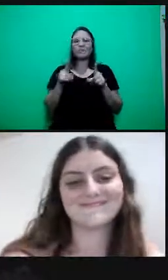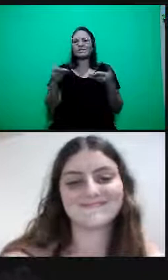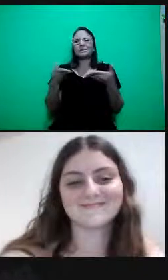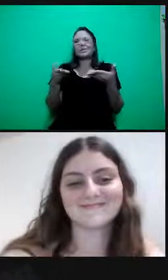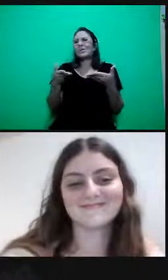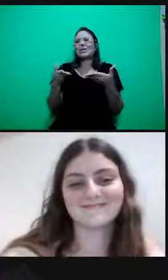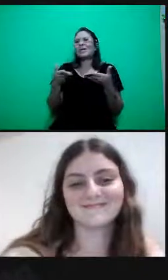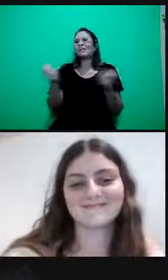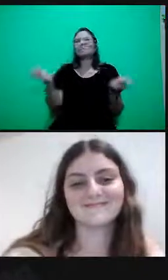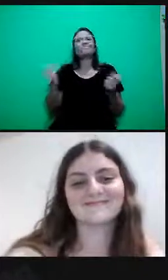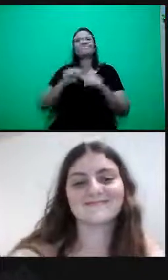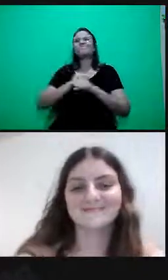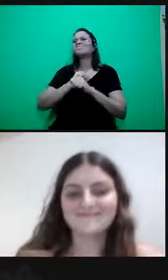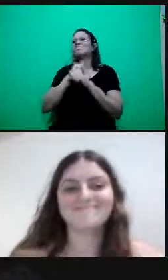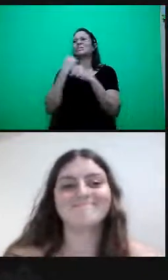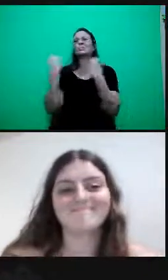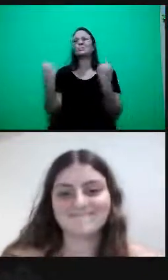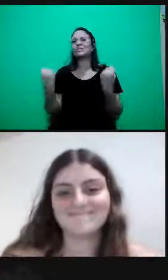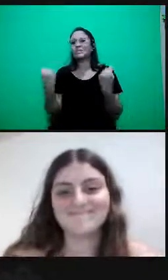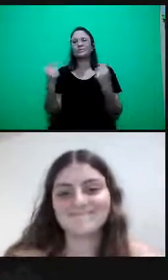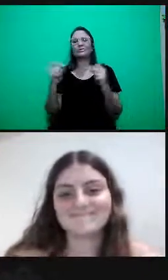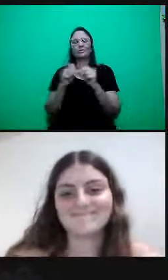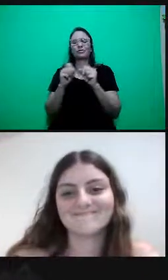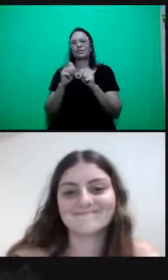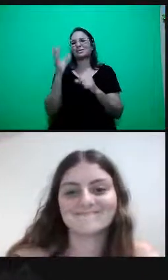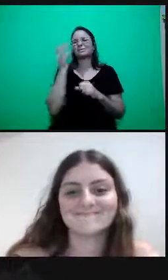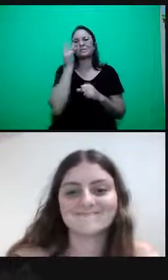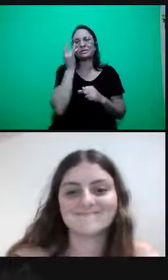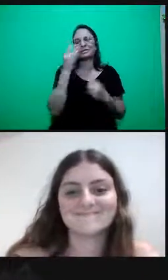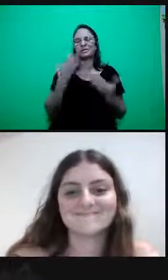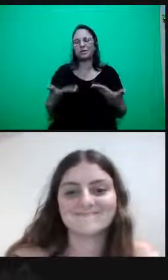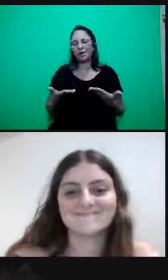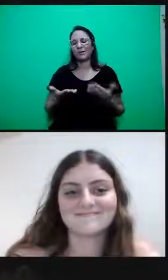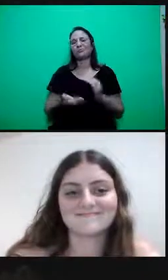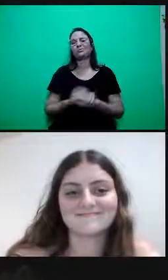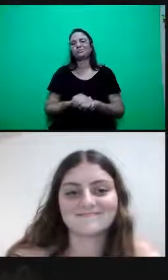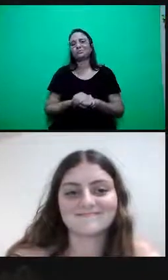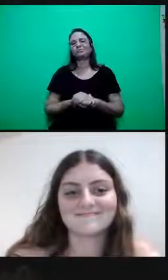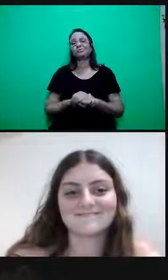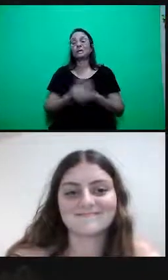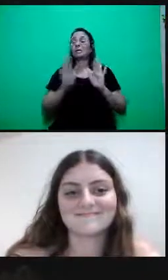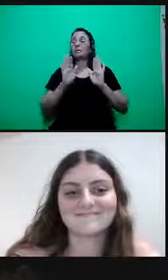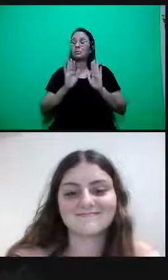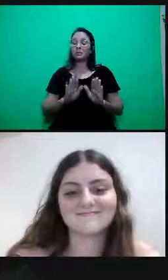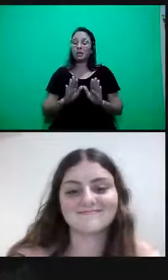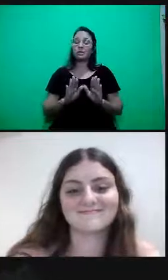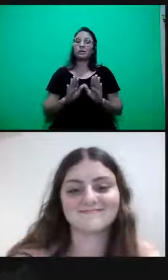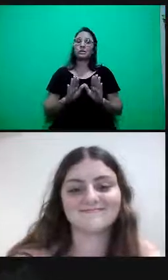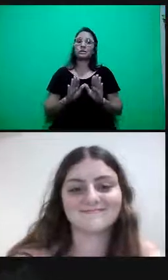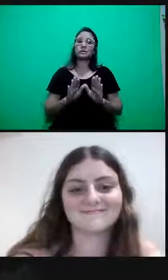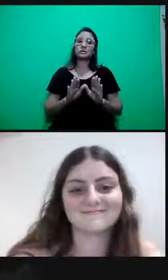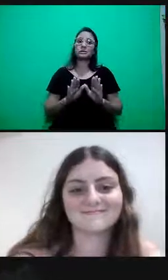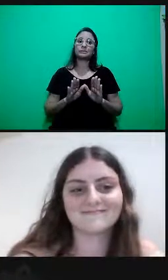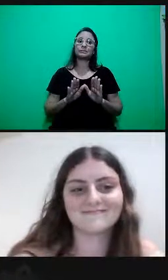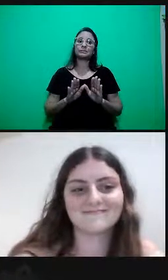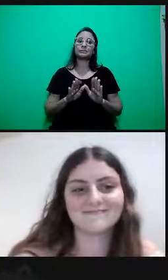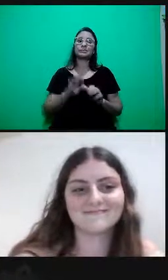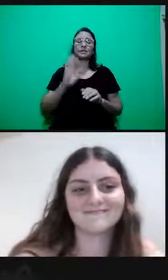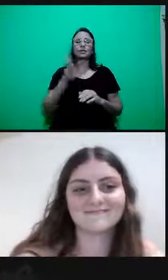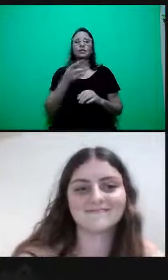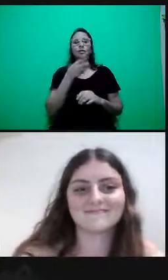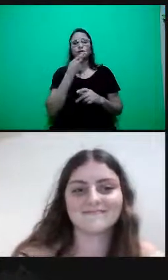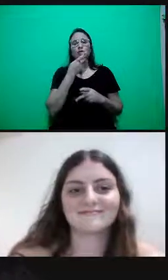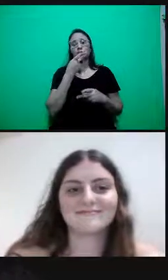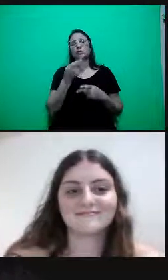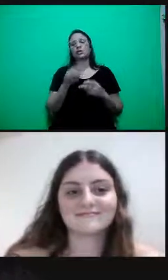impossível fazer presencial, né, que coisa, mas, como eu disse, também